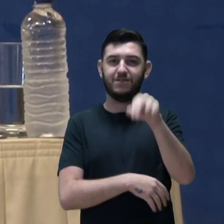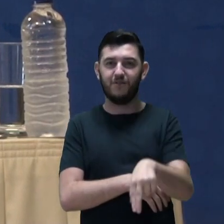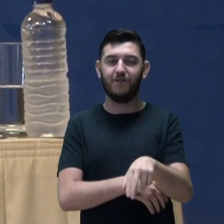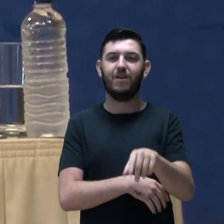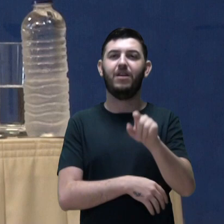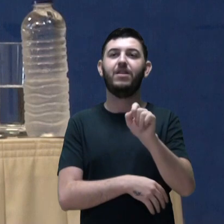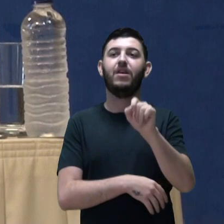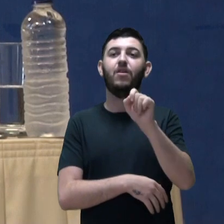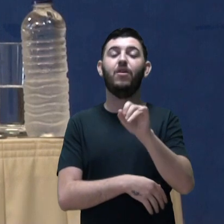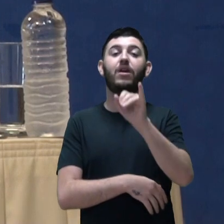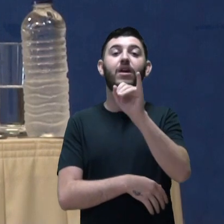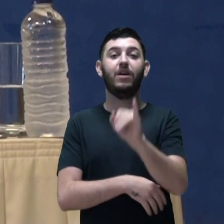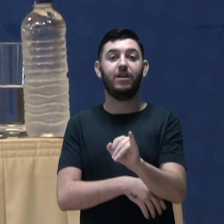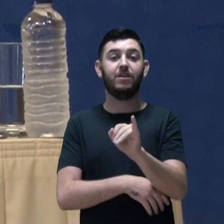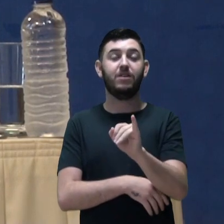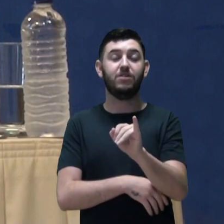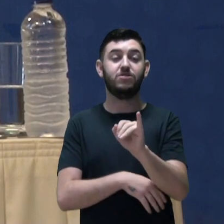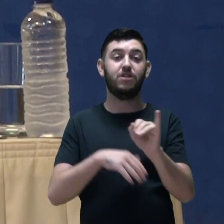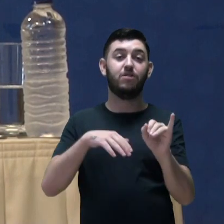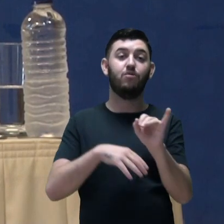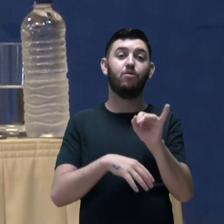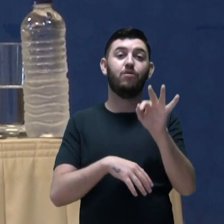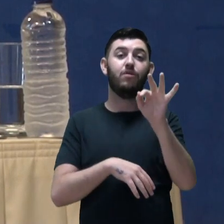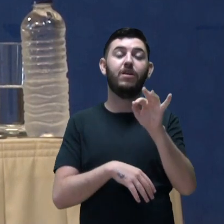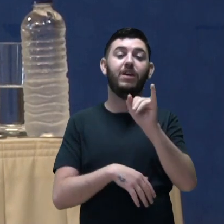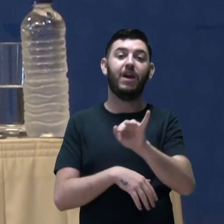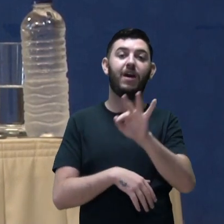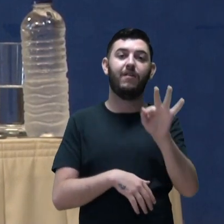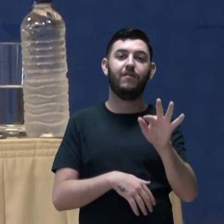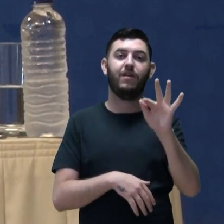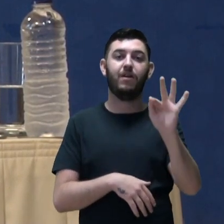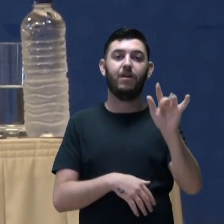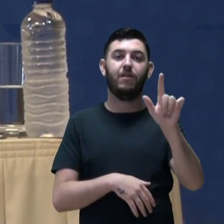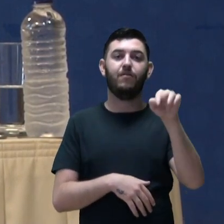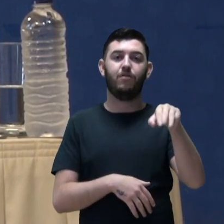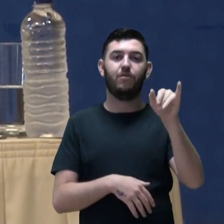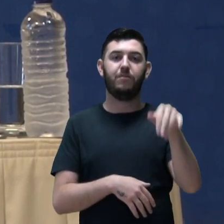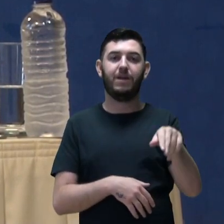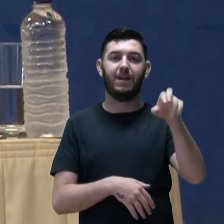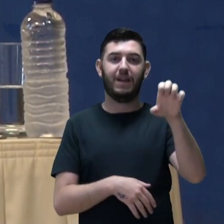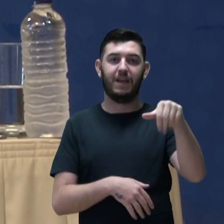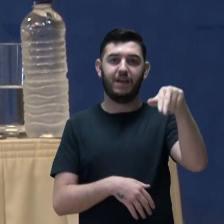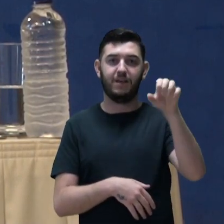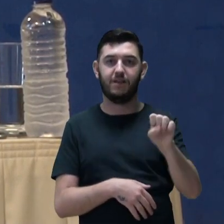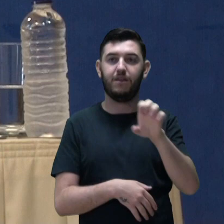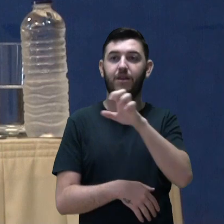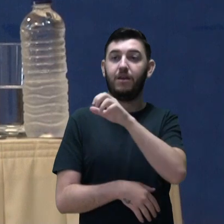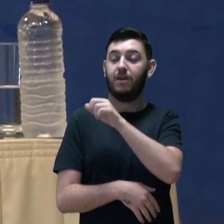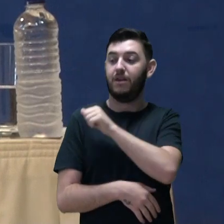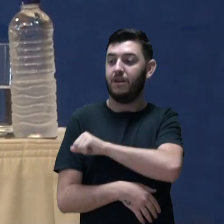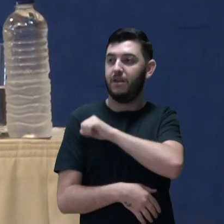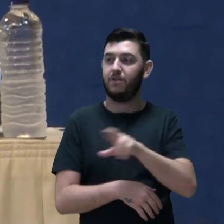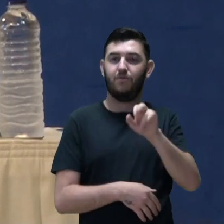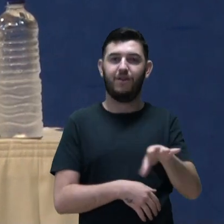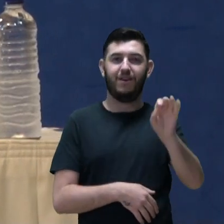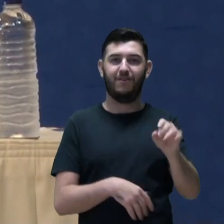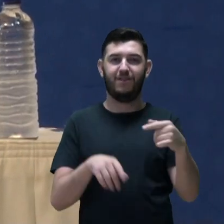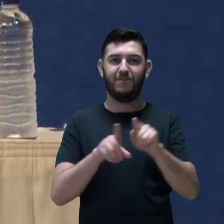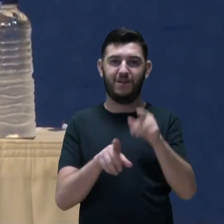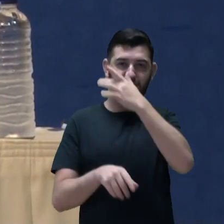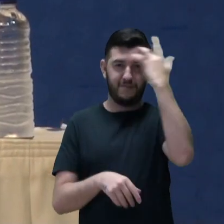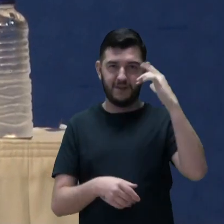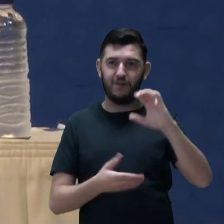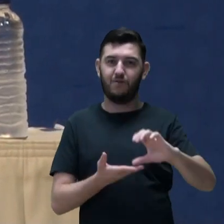-presidente do CONIF, agradecer pela sua presença e por todos os componentes do CONIF também que nos acompanham.